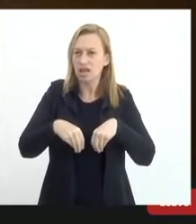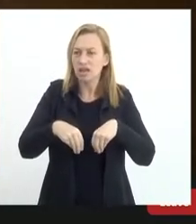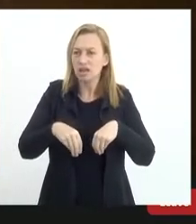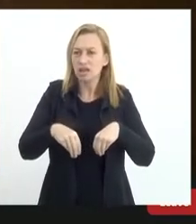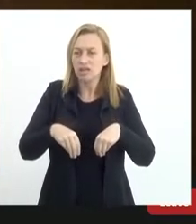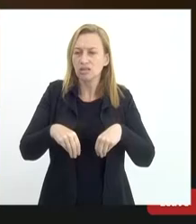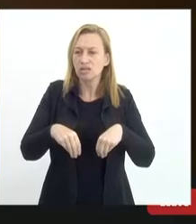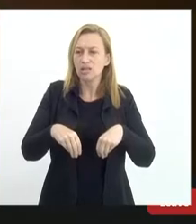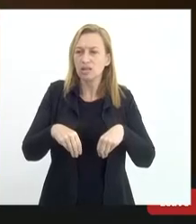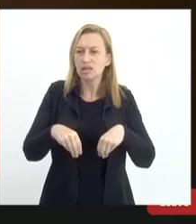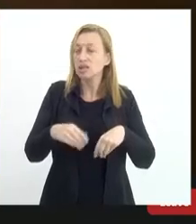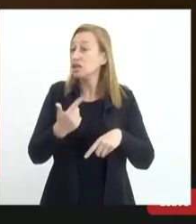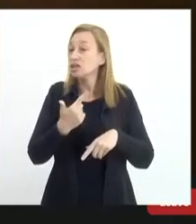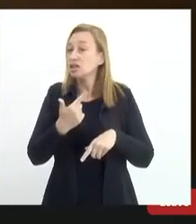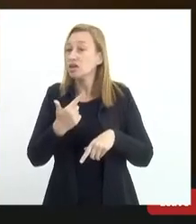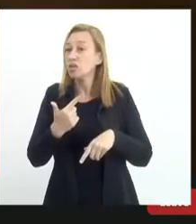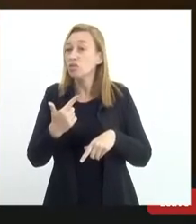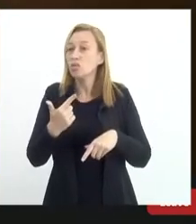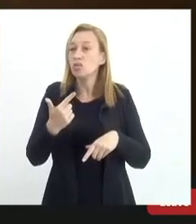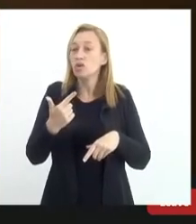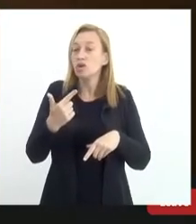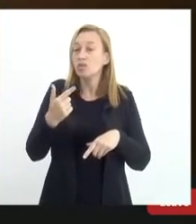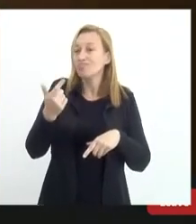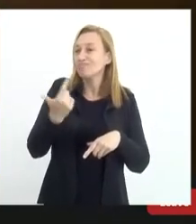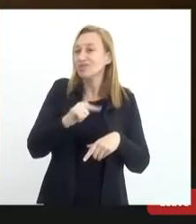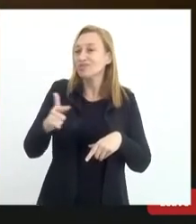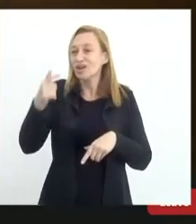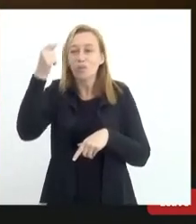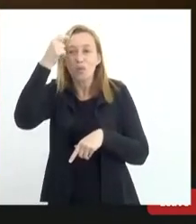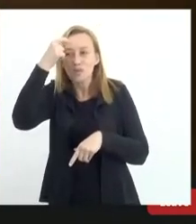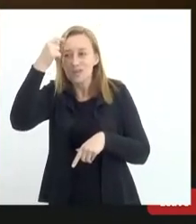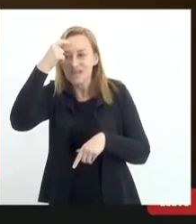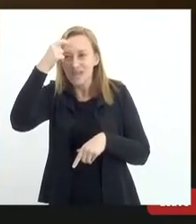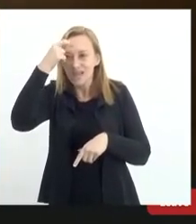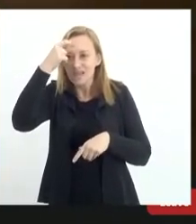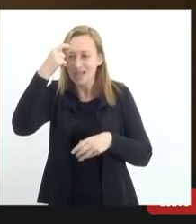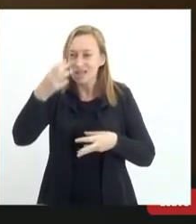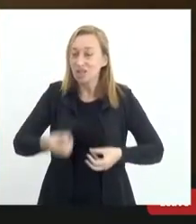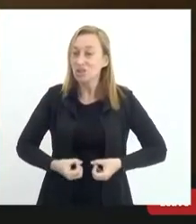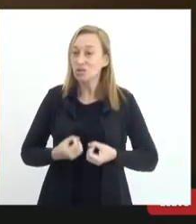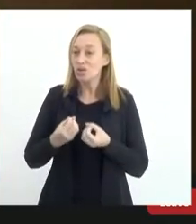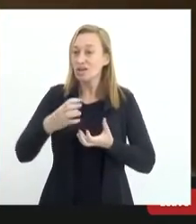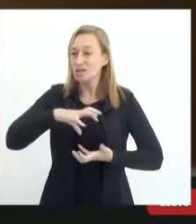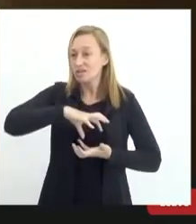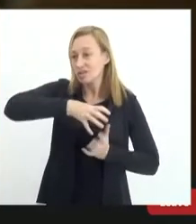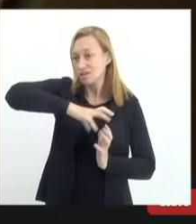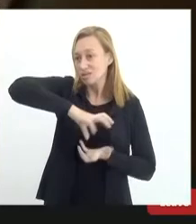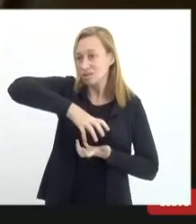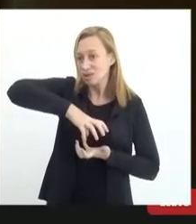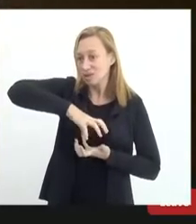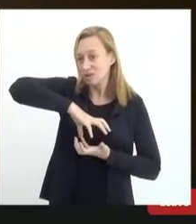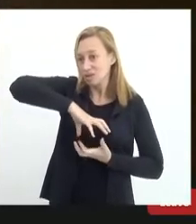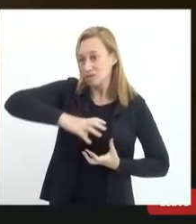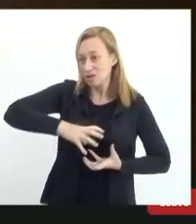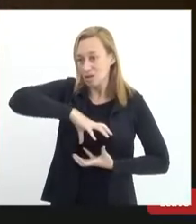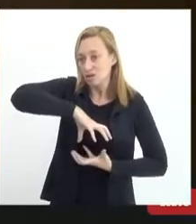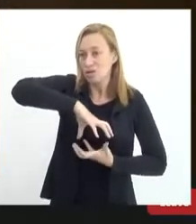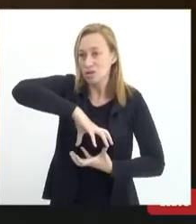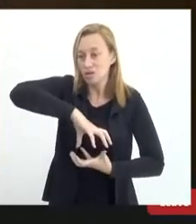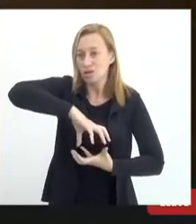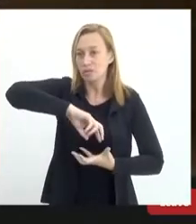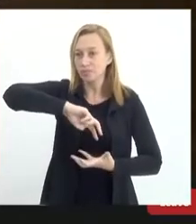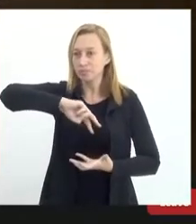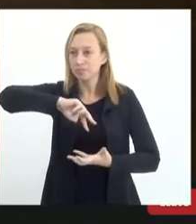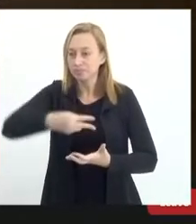à doação de medula óssea. como bem falou doutora Zaira, em Volta Redonda, eu